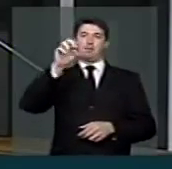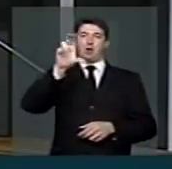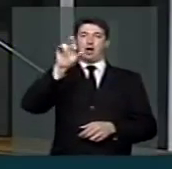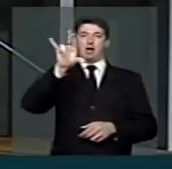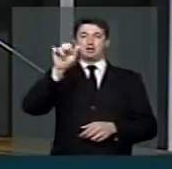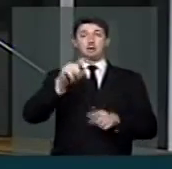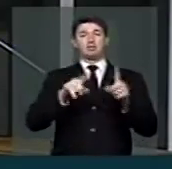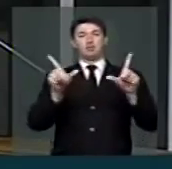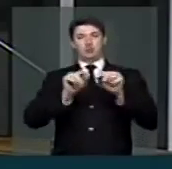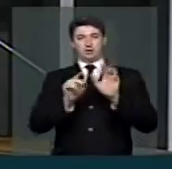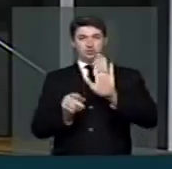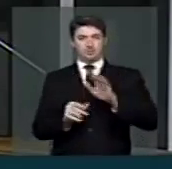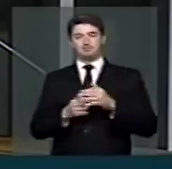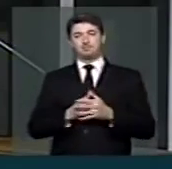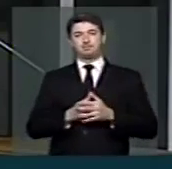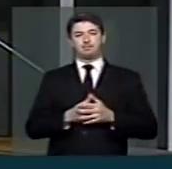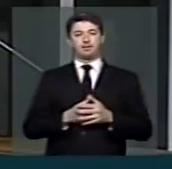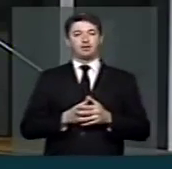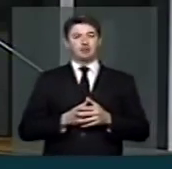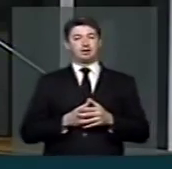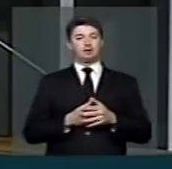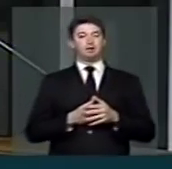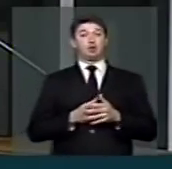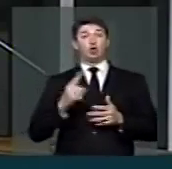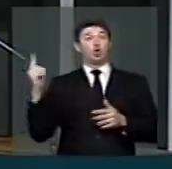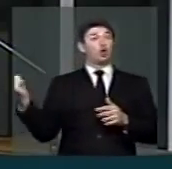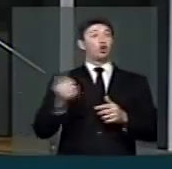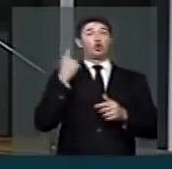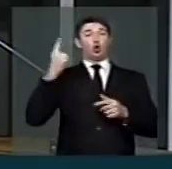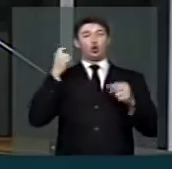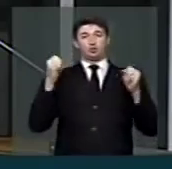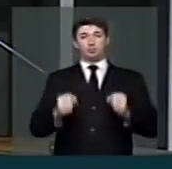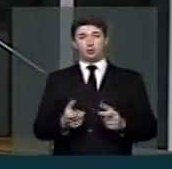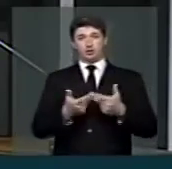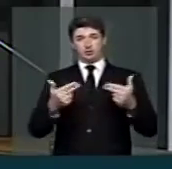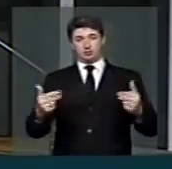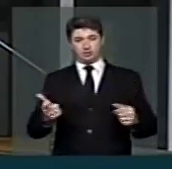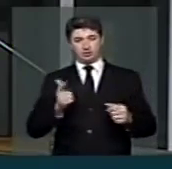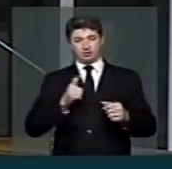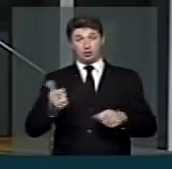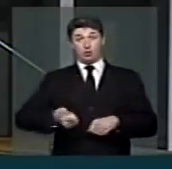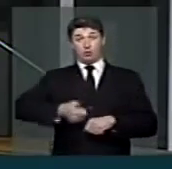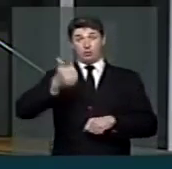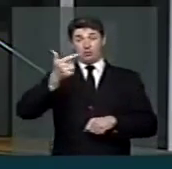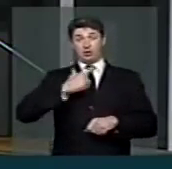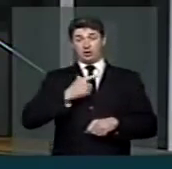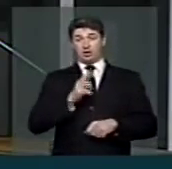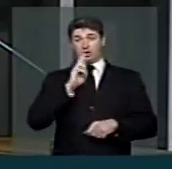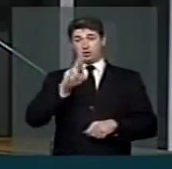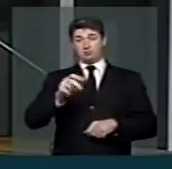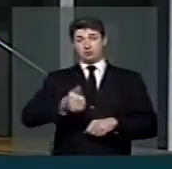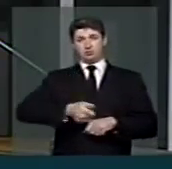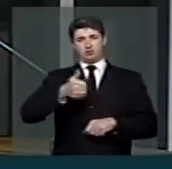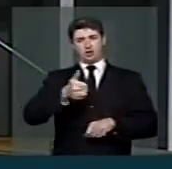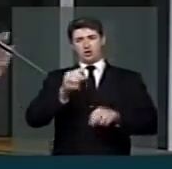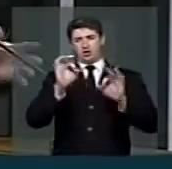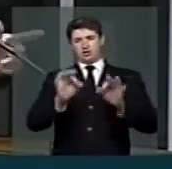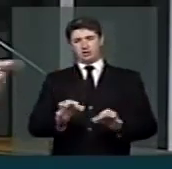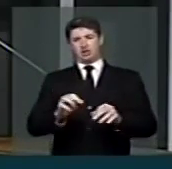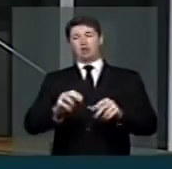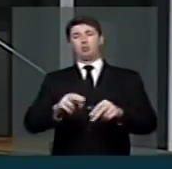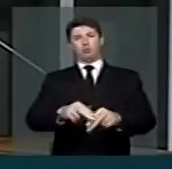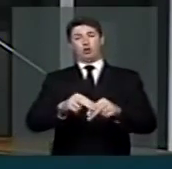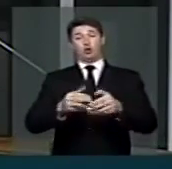resumo, presidente, o eu quero dizer é que, de todos os poderes, o poder que melhor tem respondido, certamente, aos